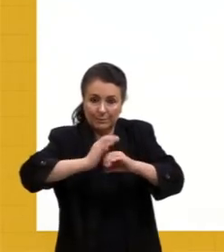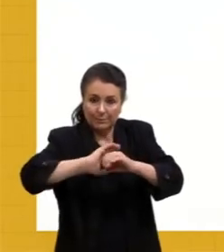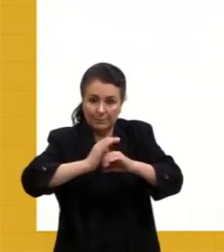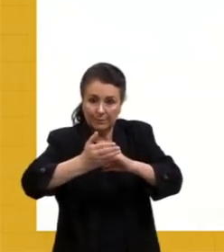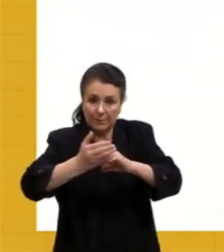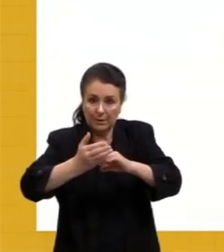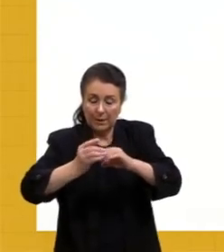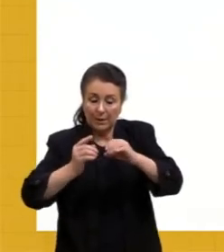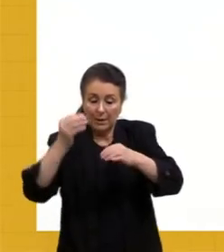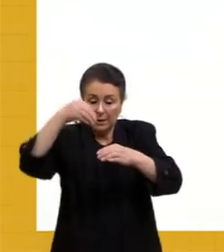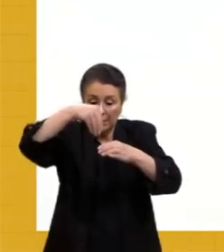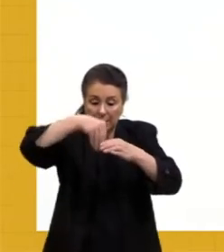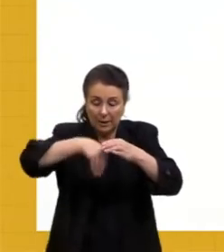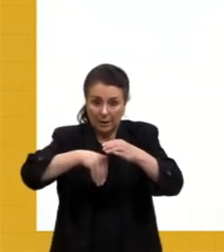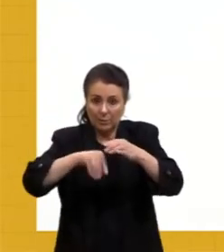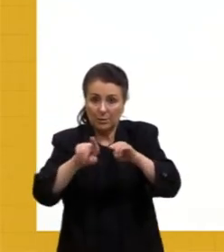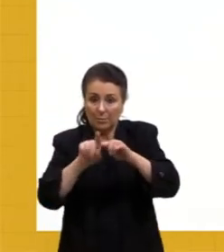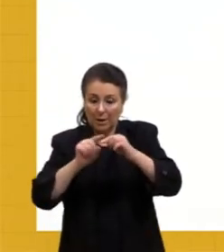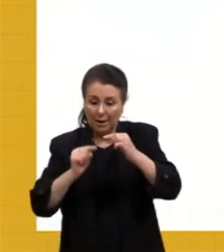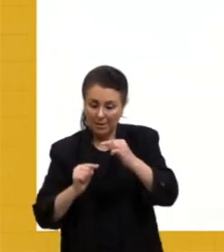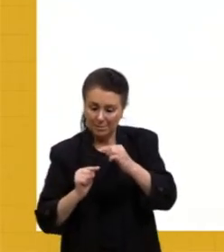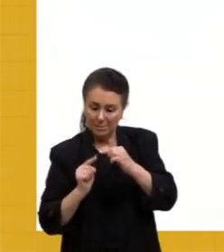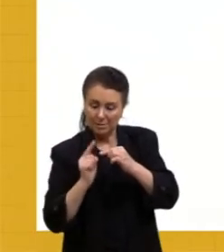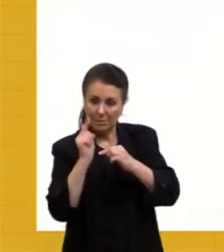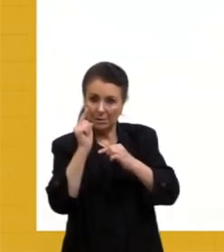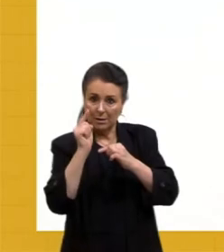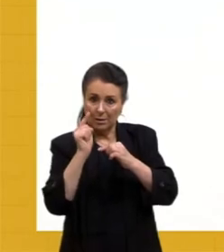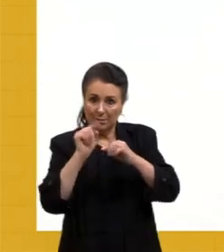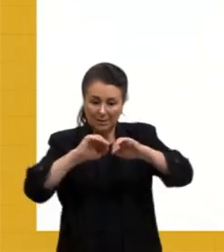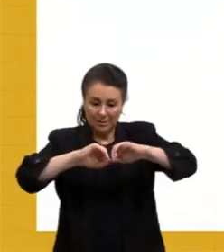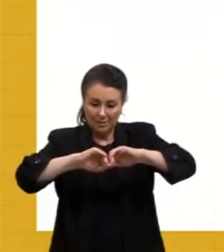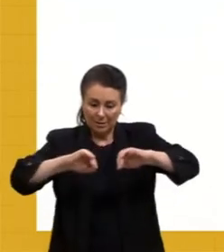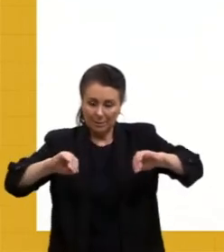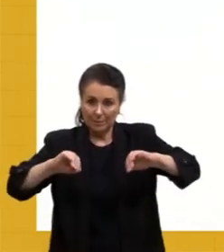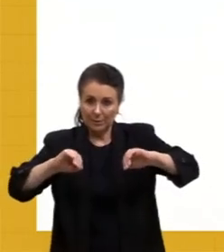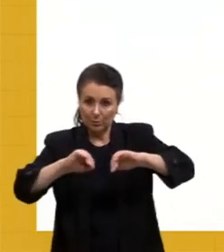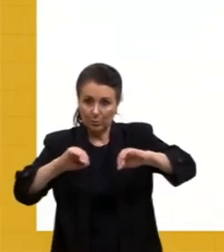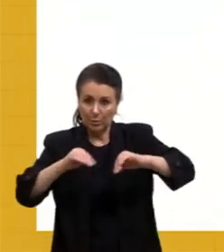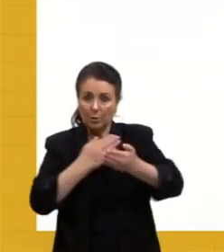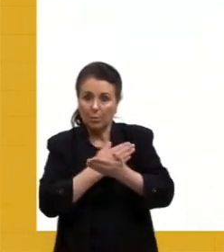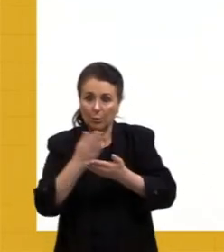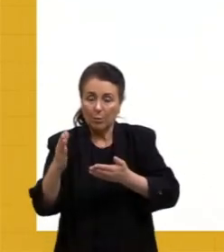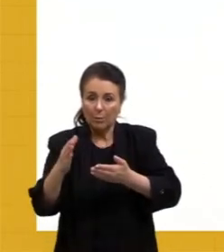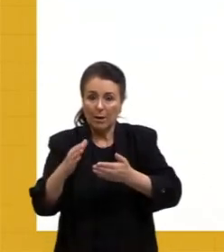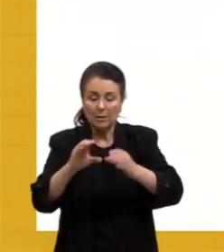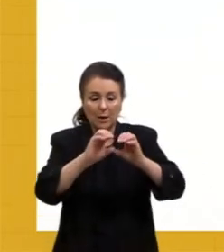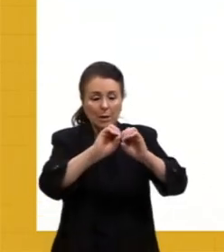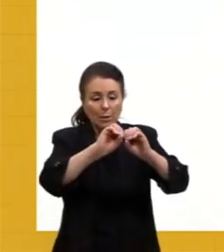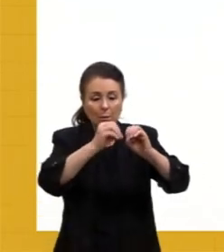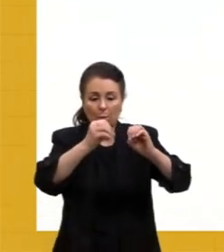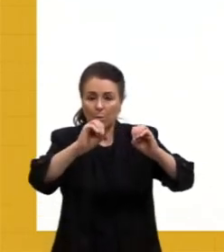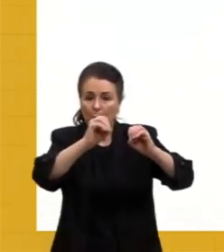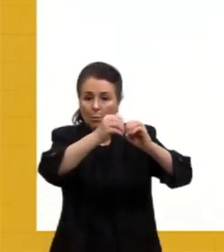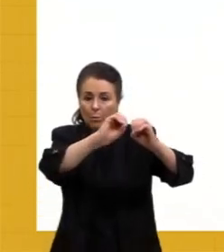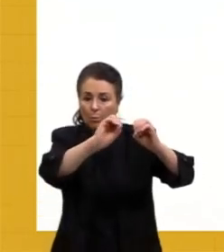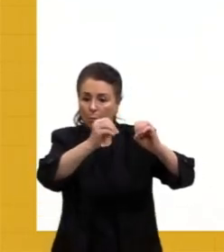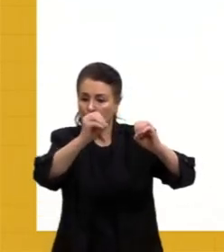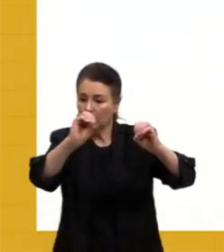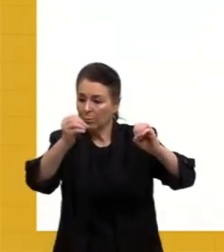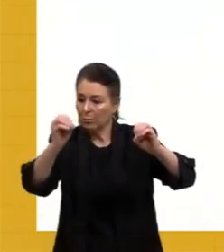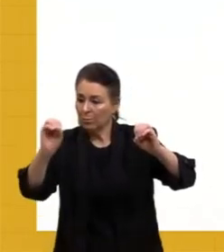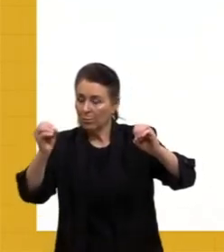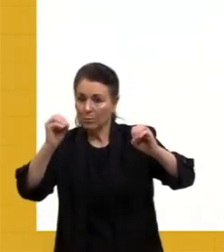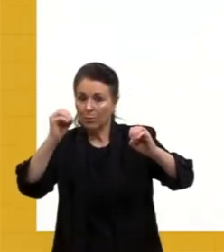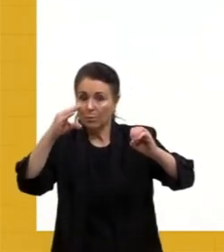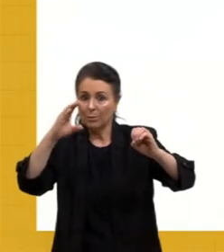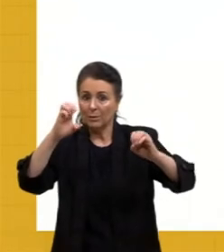dessa, acima dessas rachaduras, vamos formar também oceanos, porque tu vai ter um rebaixamento dessas placas tectônicas, elas vão